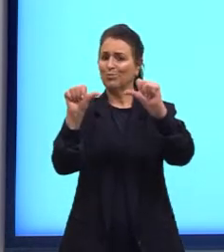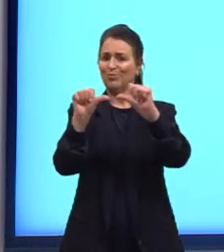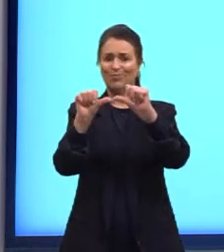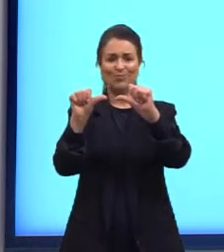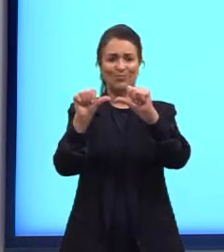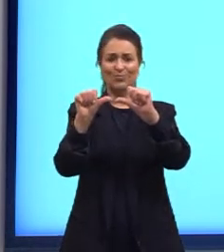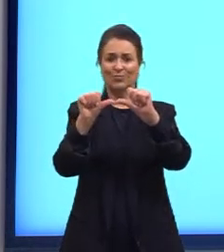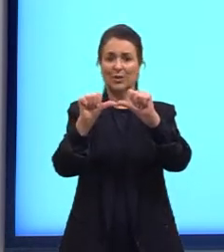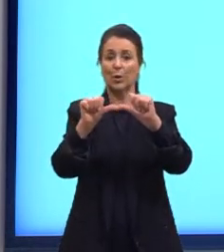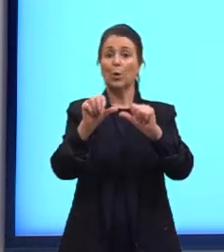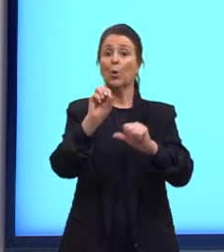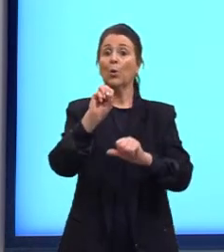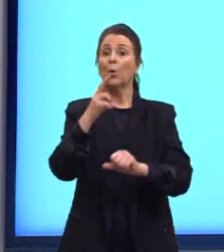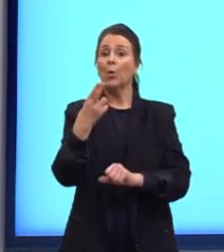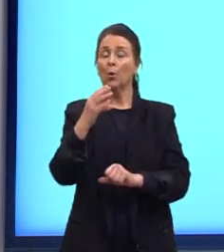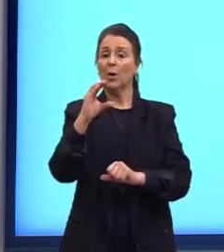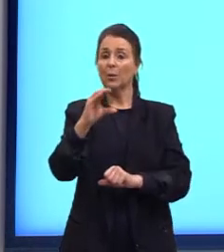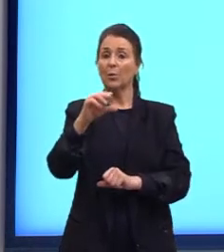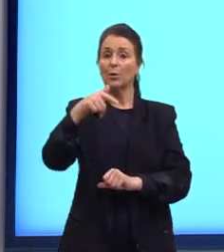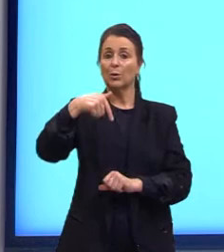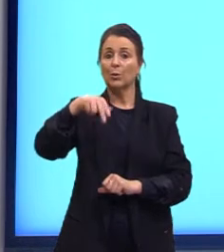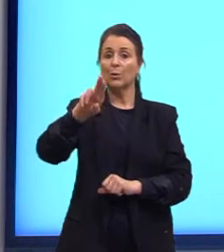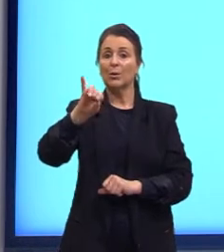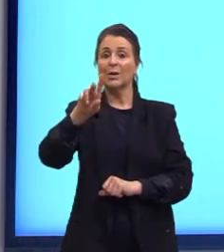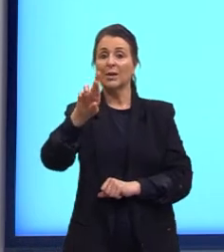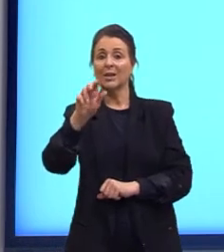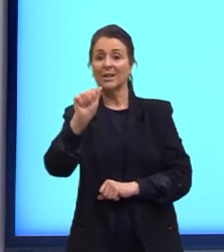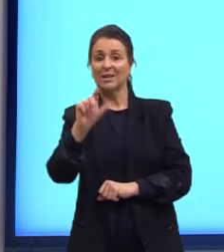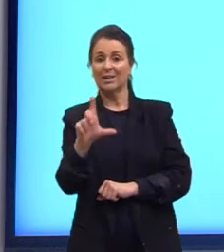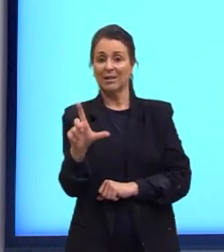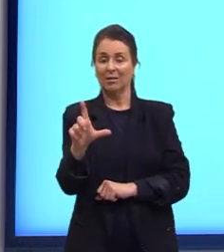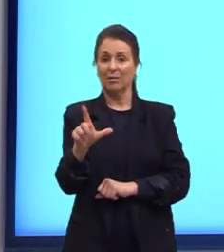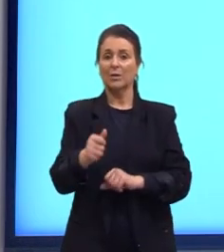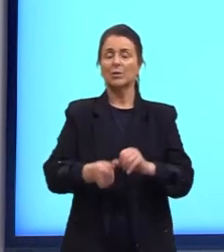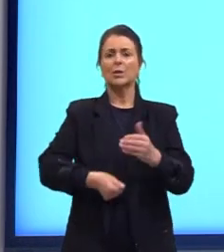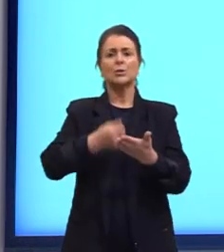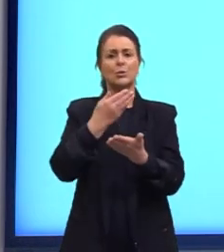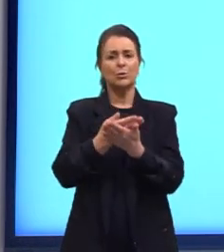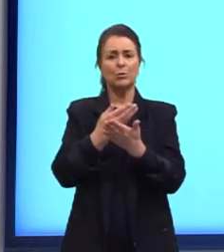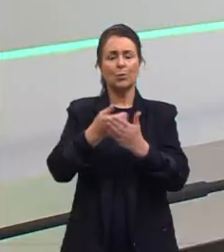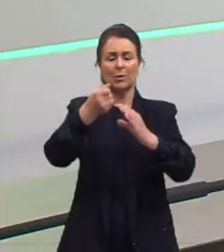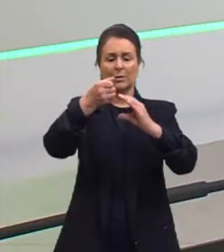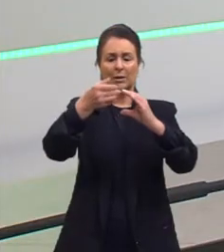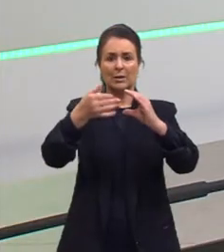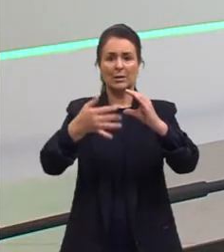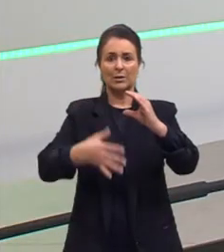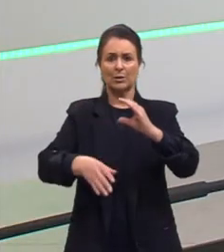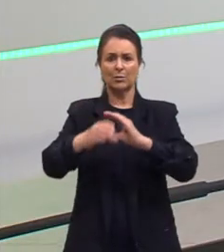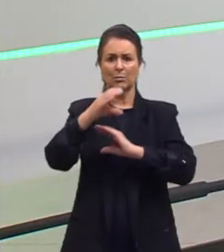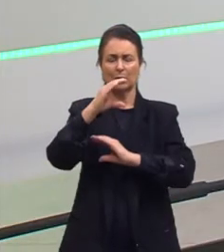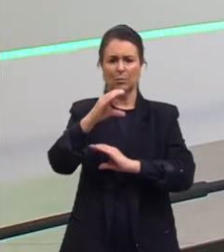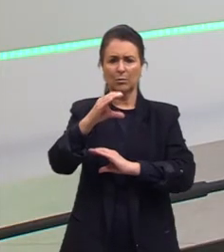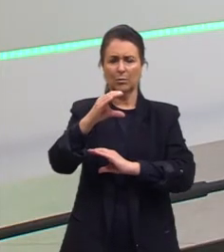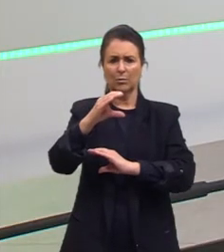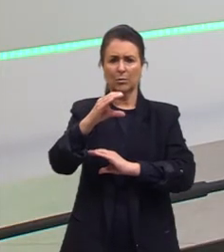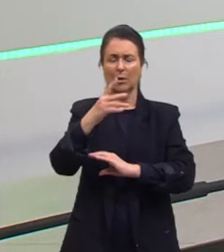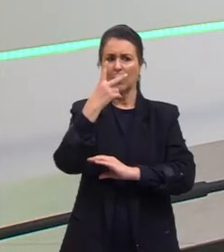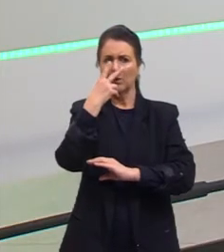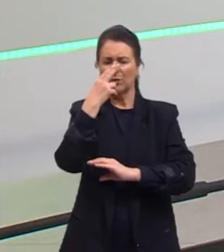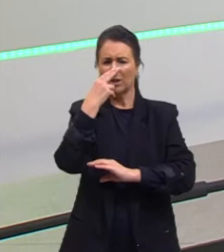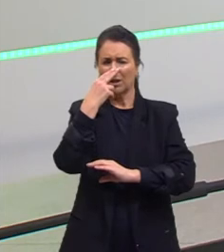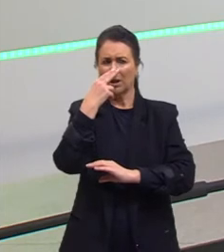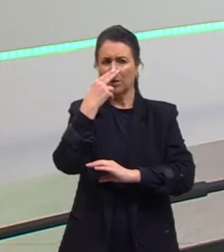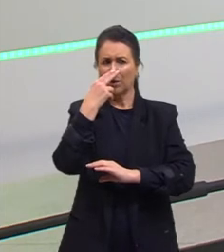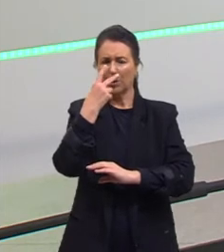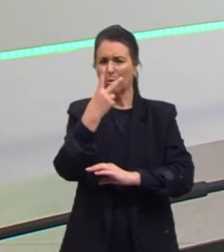como carbono quiral. Quando nós vimos a aula das características dos carbonos, se eu não me engano, a aula 1 de química orgânica ou a